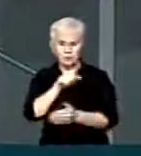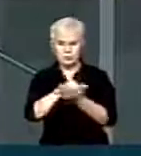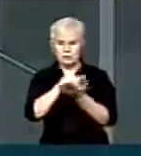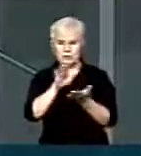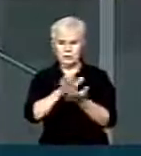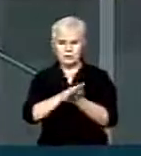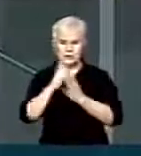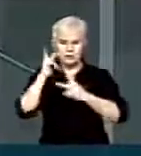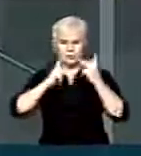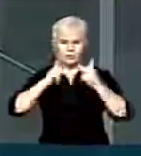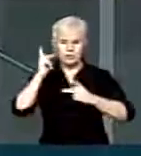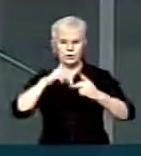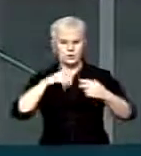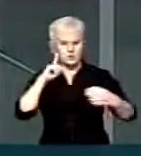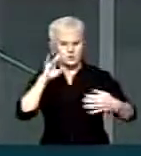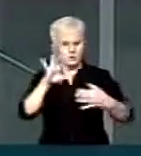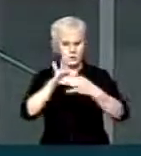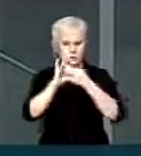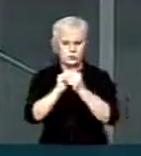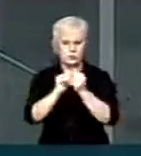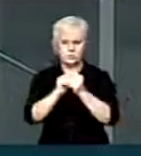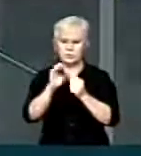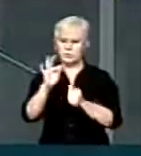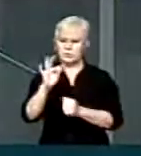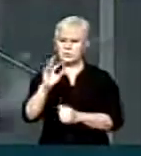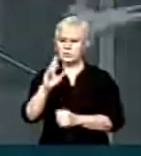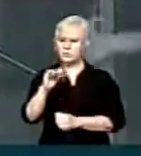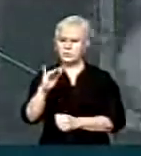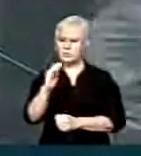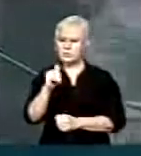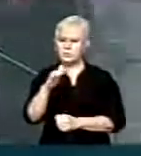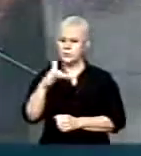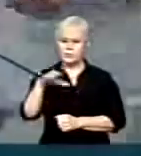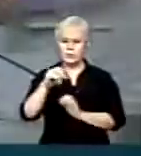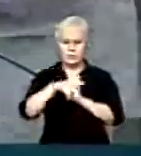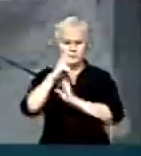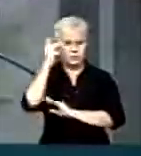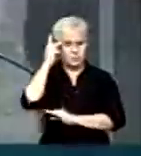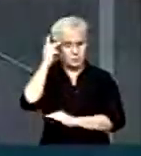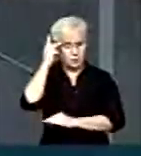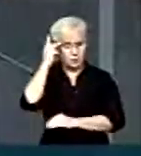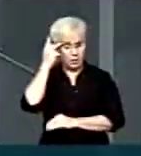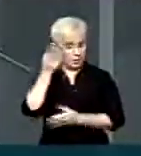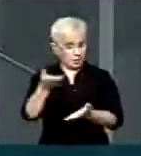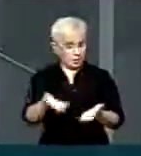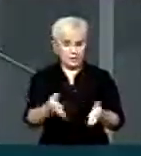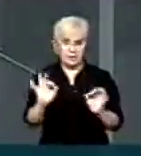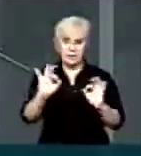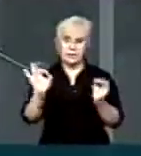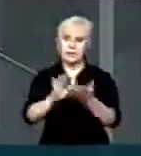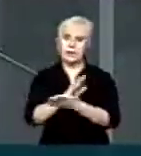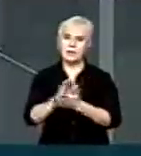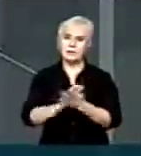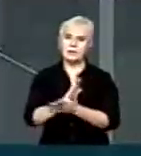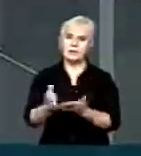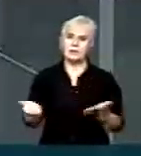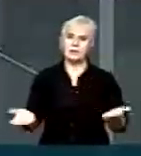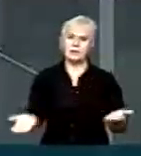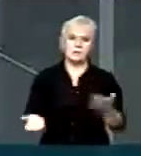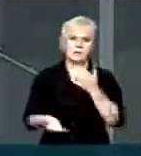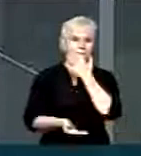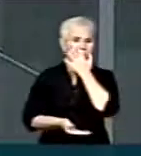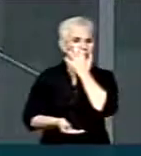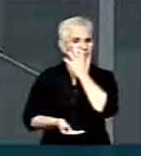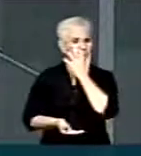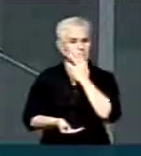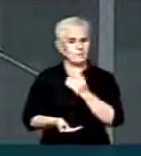Políticos ligados ao Tucanato de São Paulo E eu não vejo isso aqui ser colocado Já que se trata também de investimento de